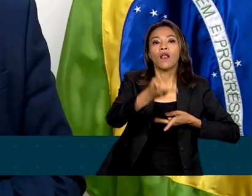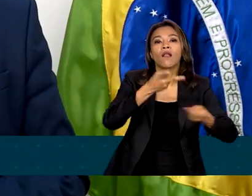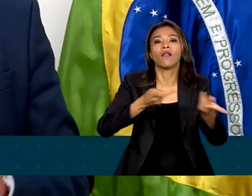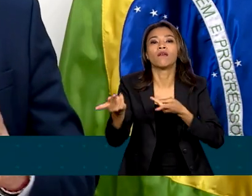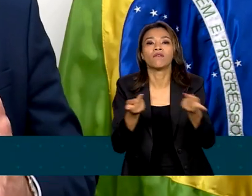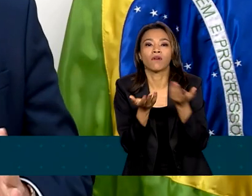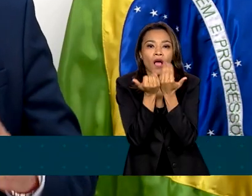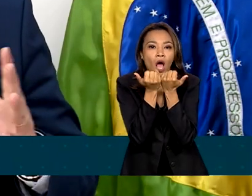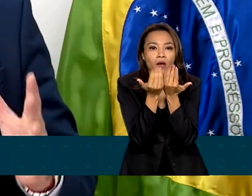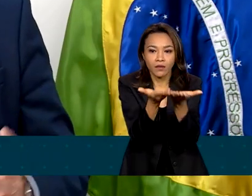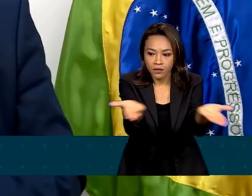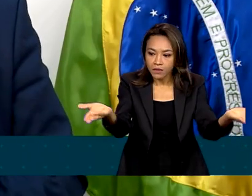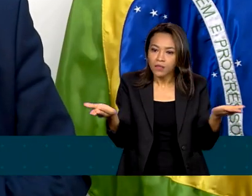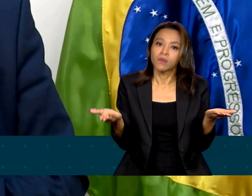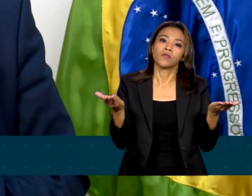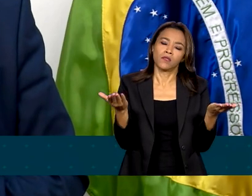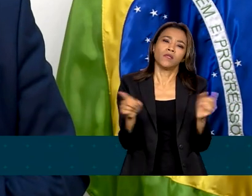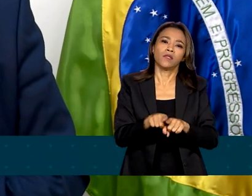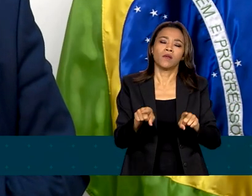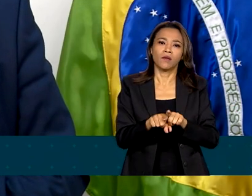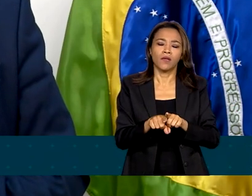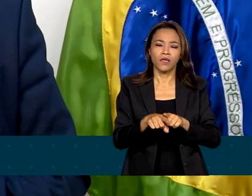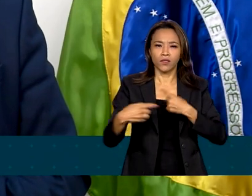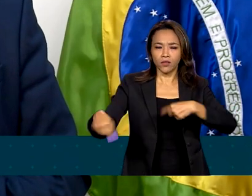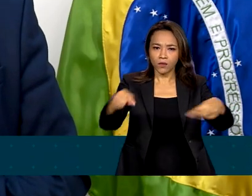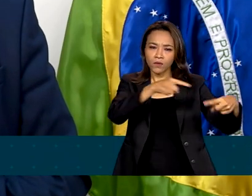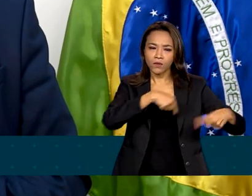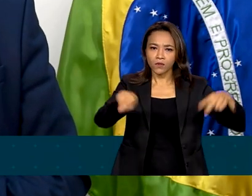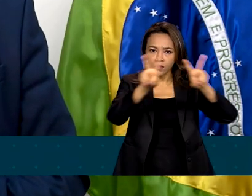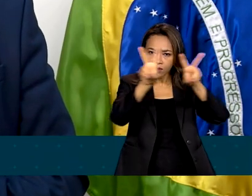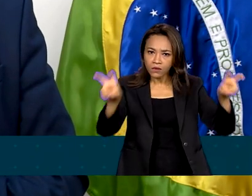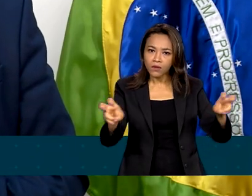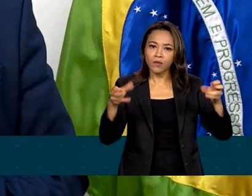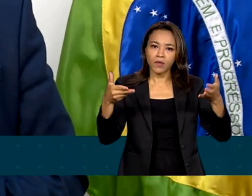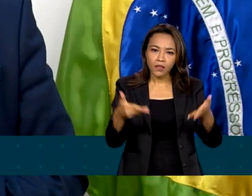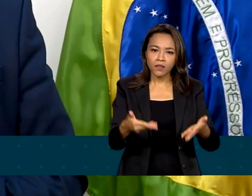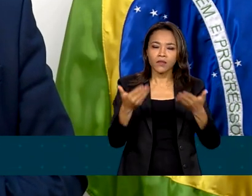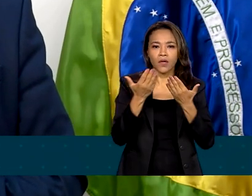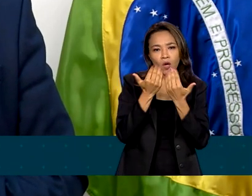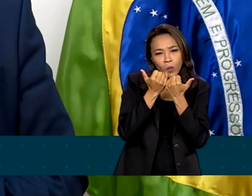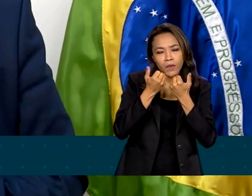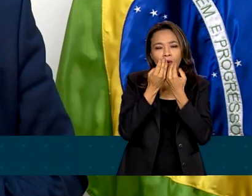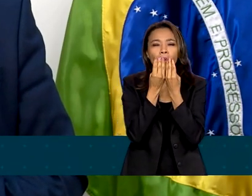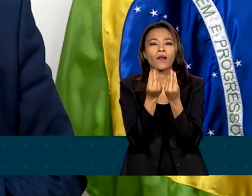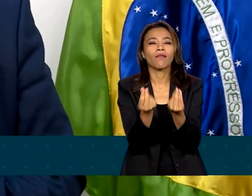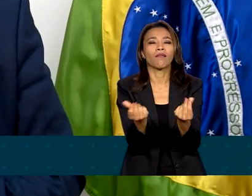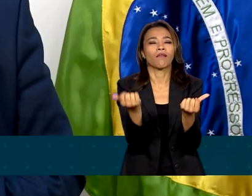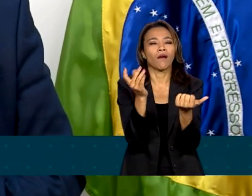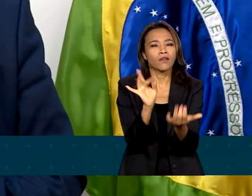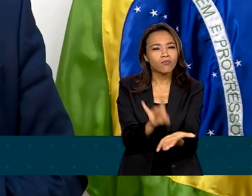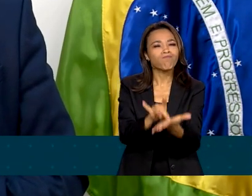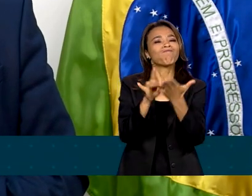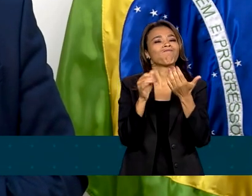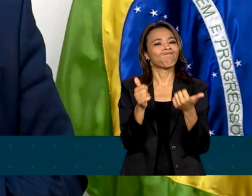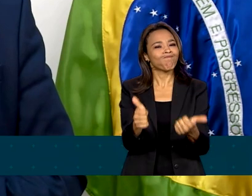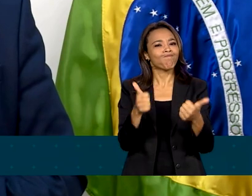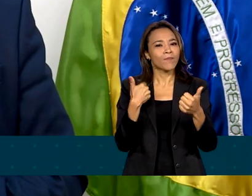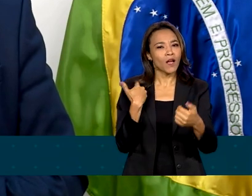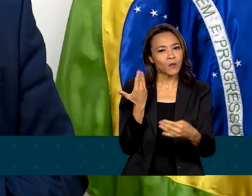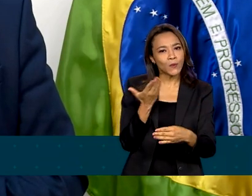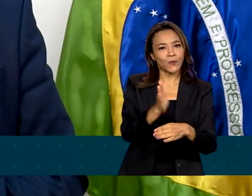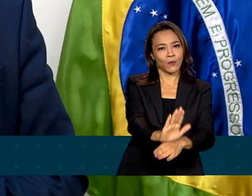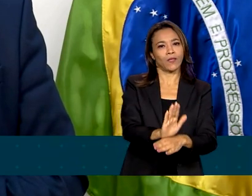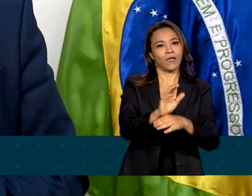essas pessoas e de poder também fazer um debate sobre uma alimentação com qualidade, com comida de verdade, que possa ajudar